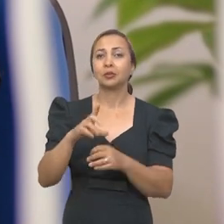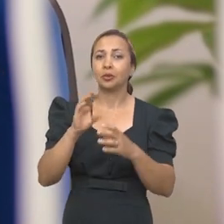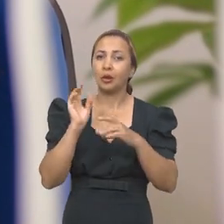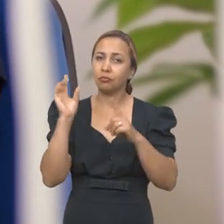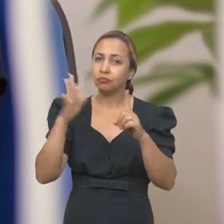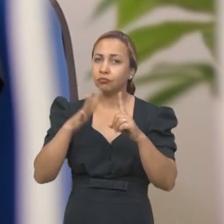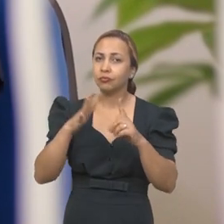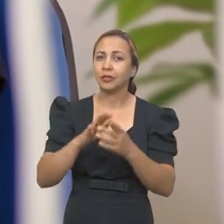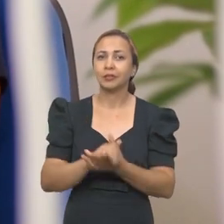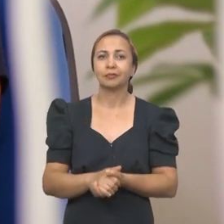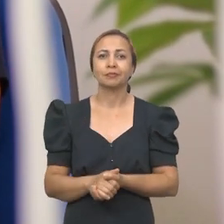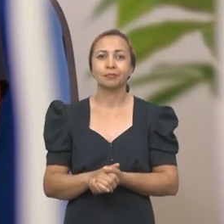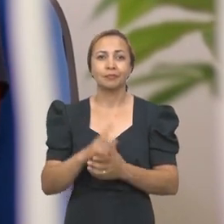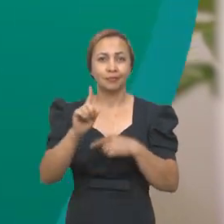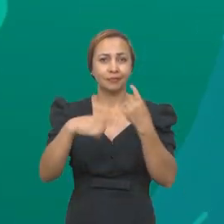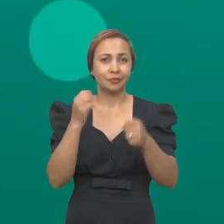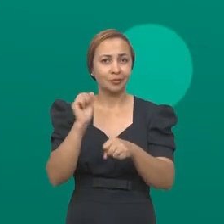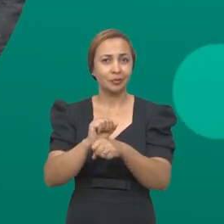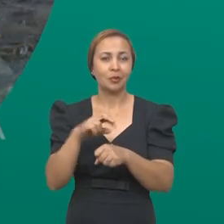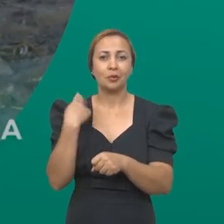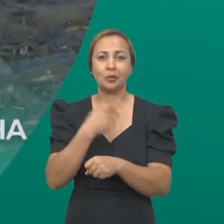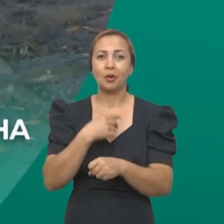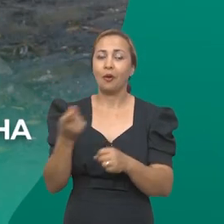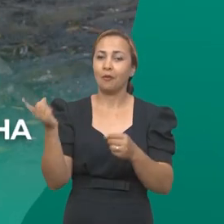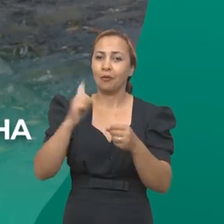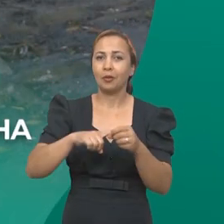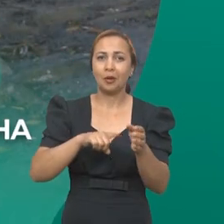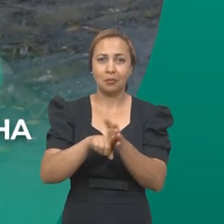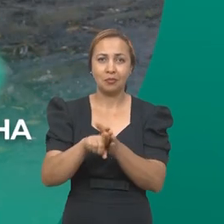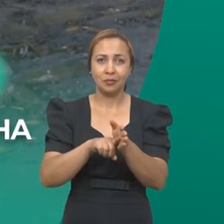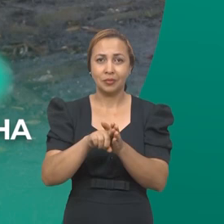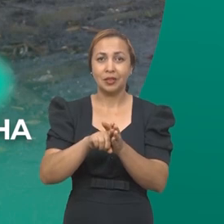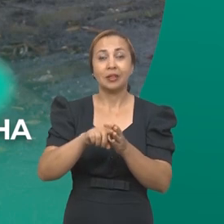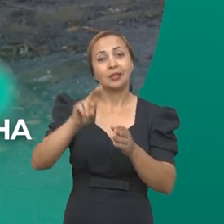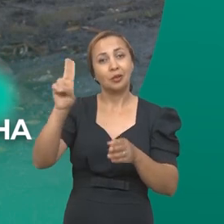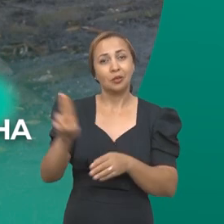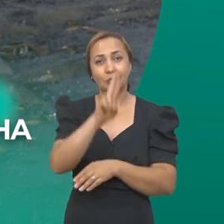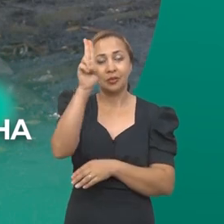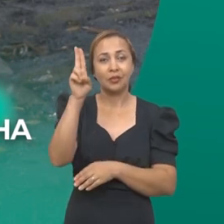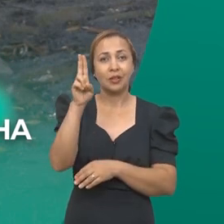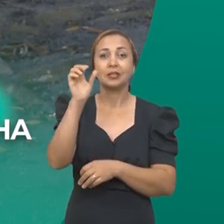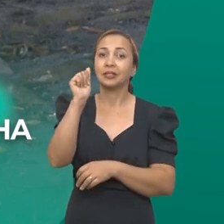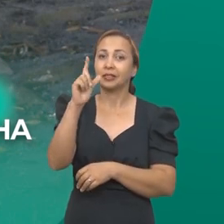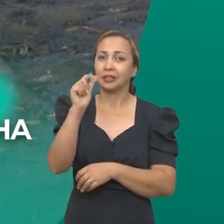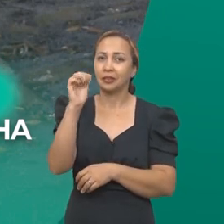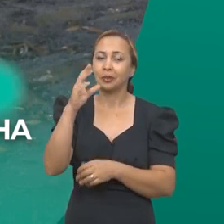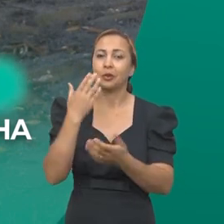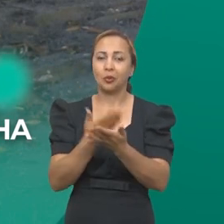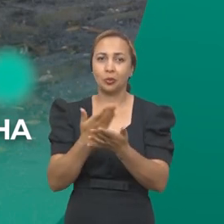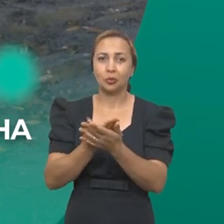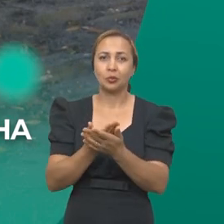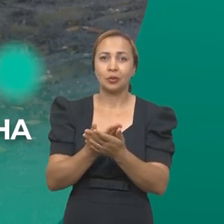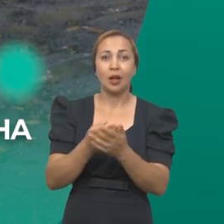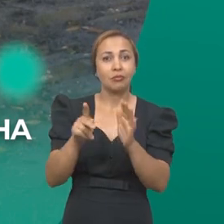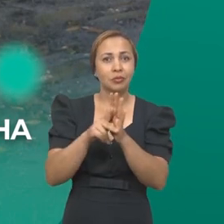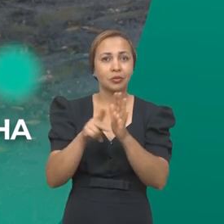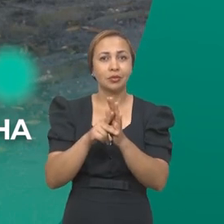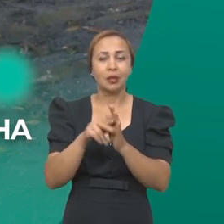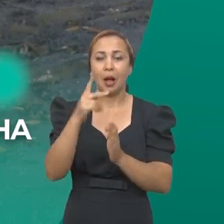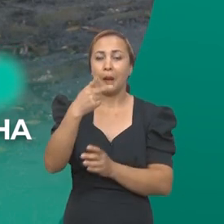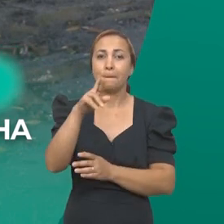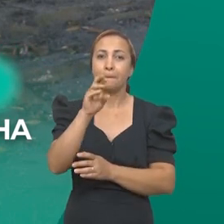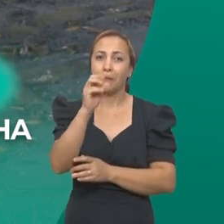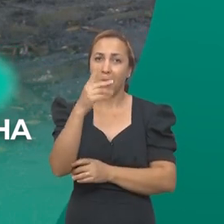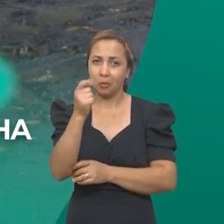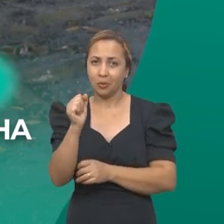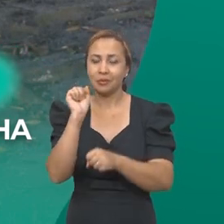herbívoro aos compostos induzidos. E depois do intervalo, a gente volta com a pesquisa da Universidade Estadual de Alagoas, que estuda as propriedades